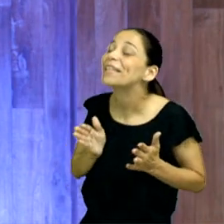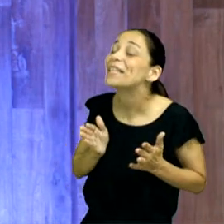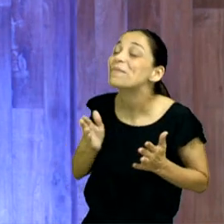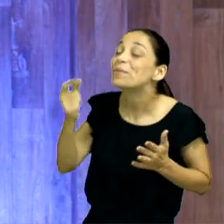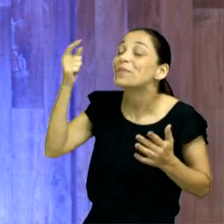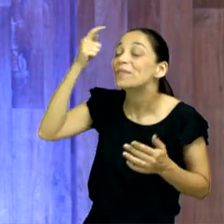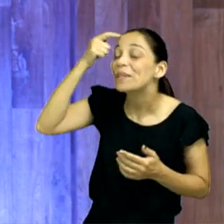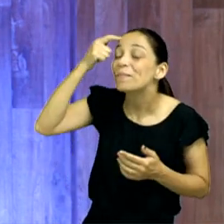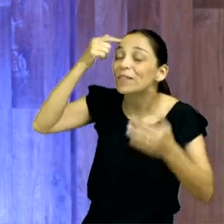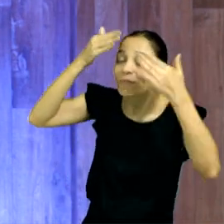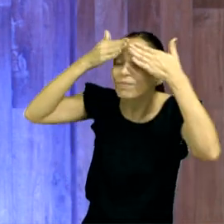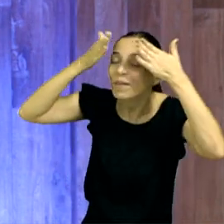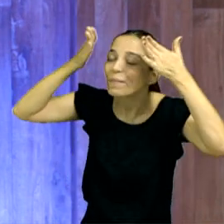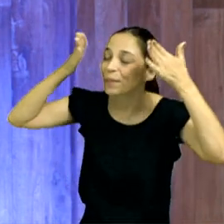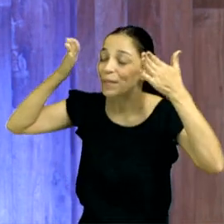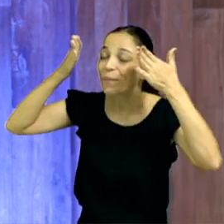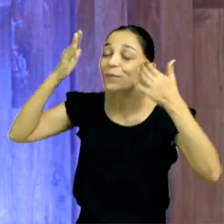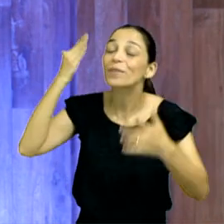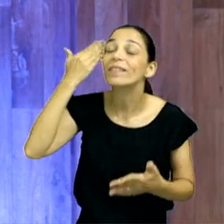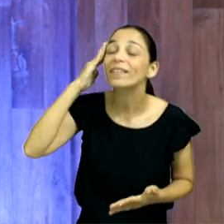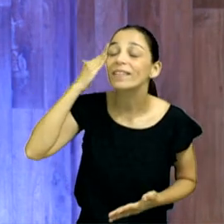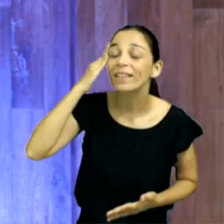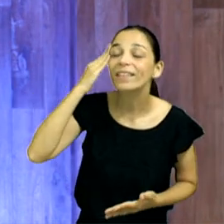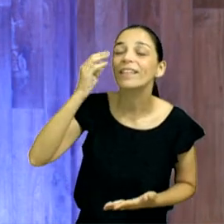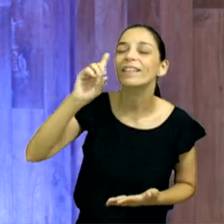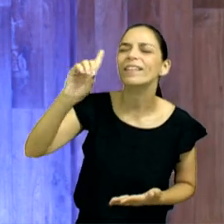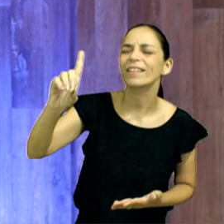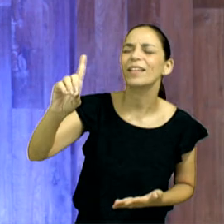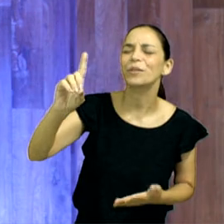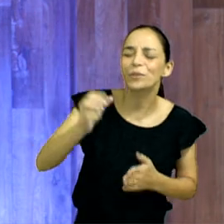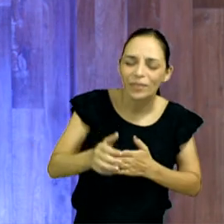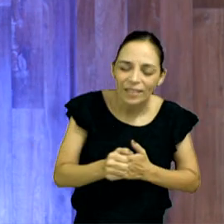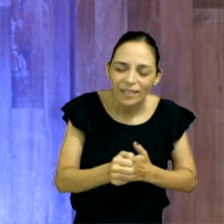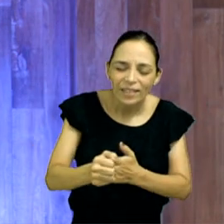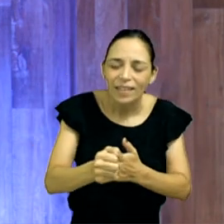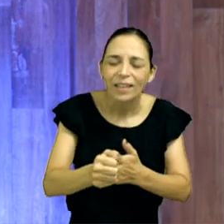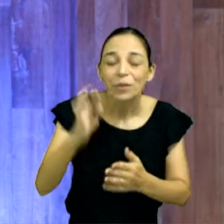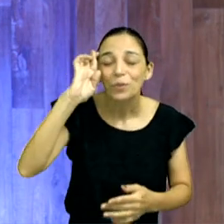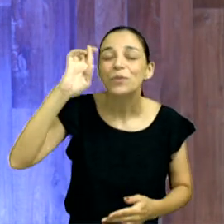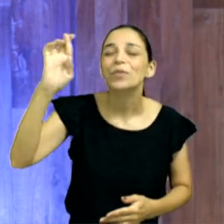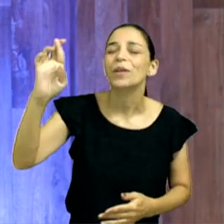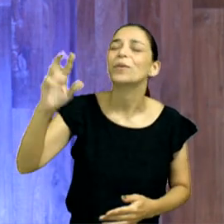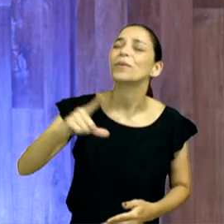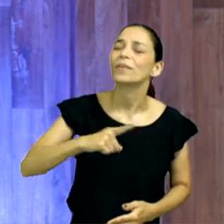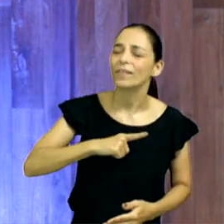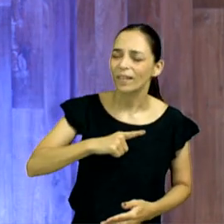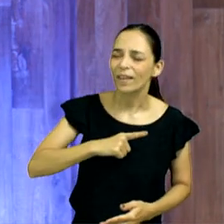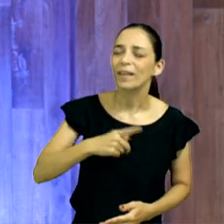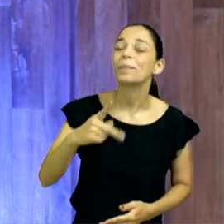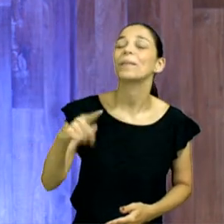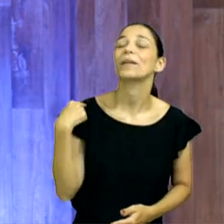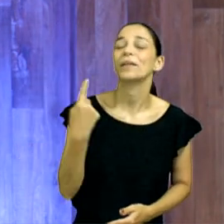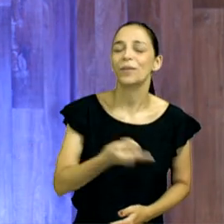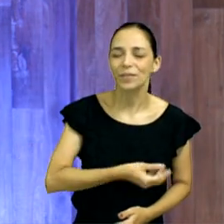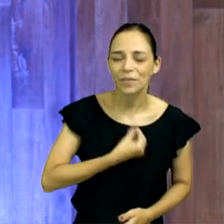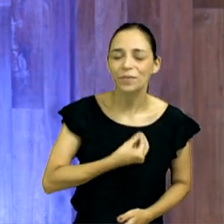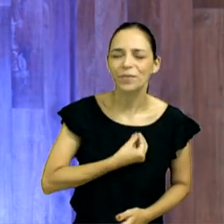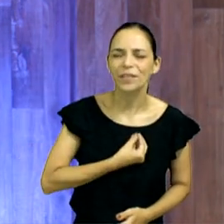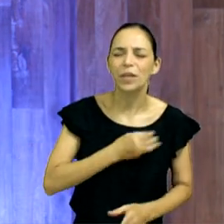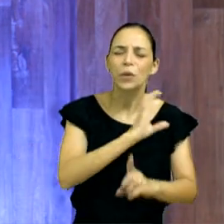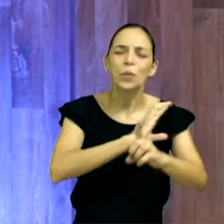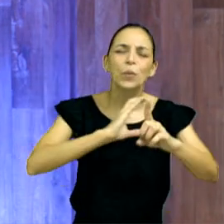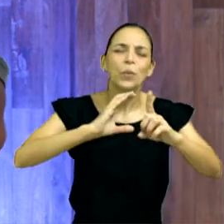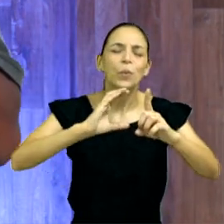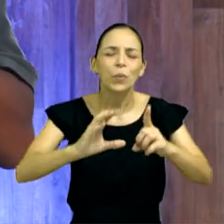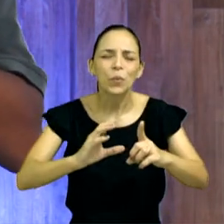nossa mente, para entendermos, ó Deus, a direção do Senhor para a nossa vida. Todo momento deste culto é